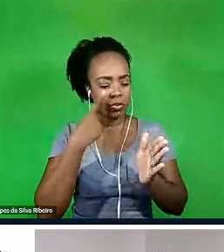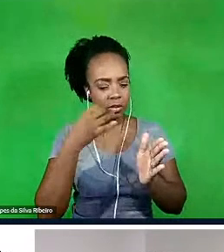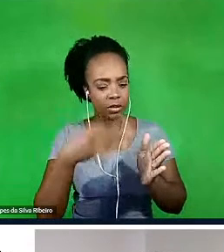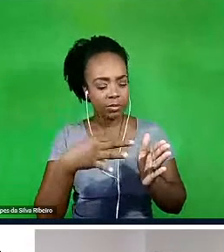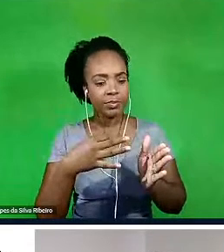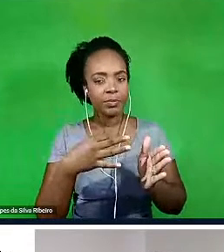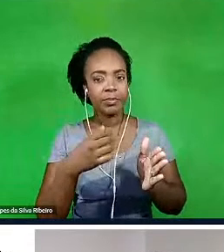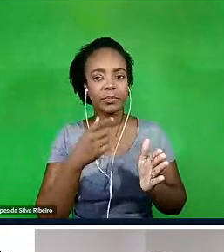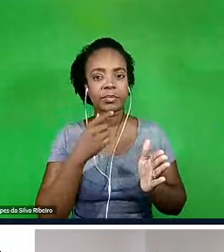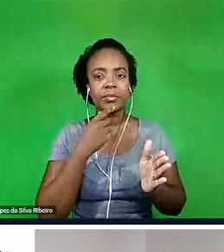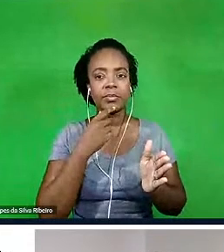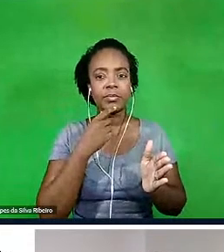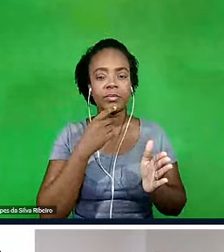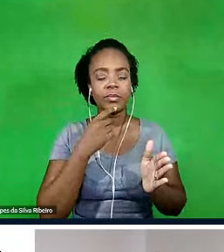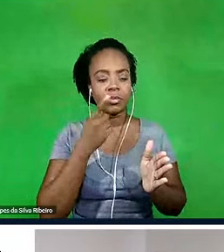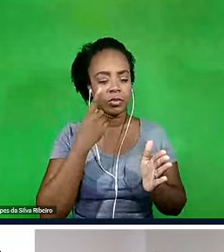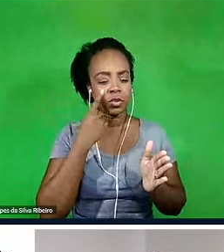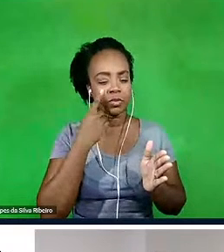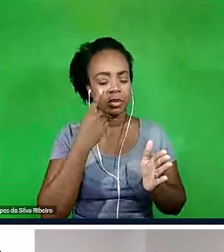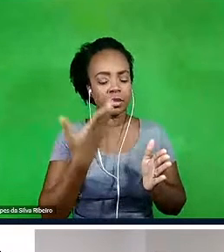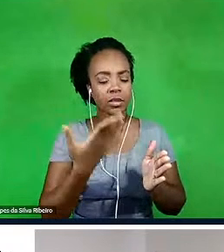que é sobre, vamos ver aqui,